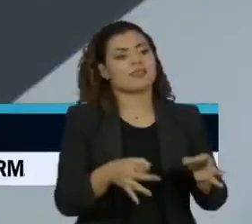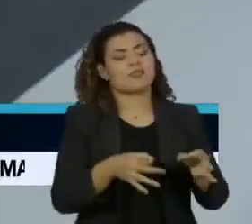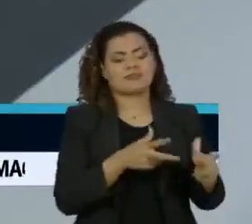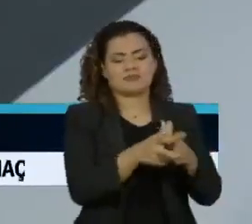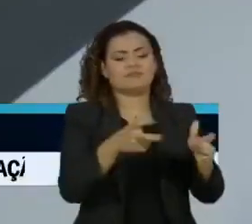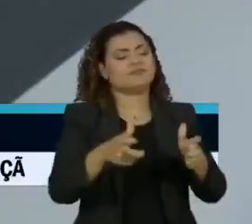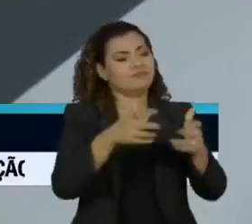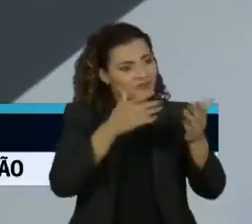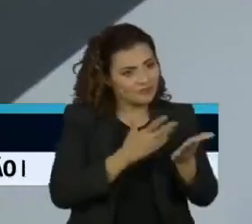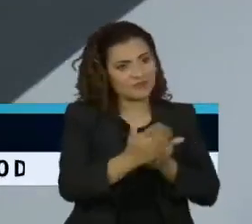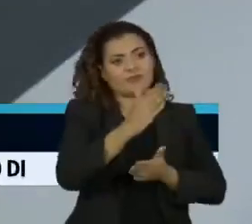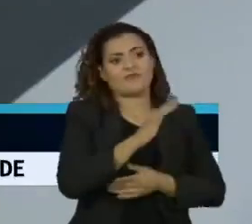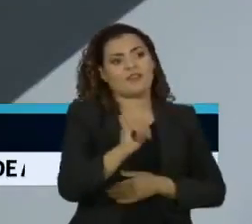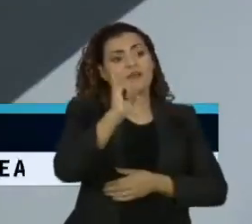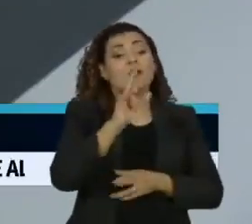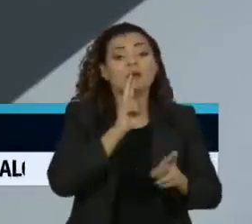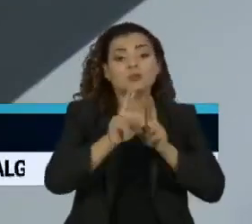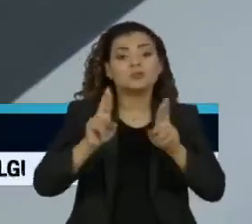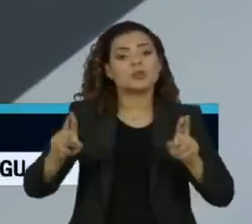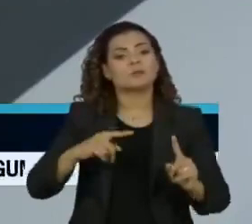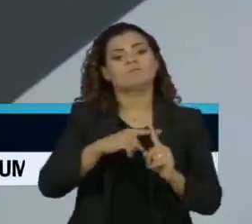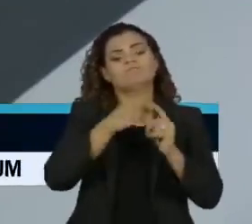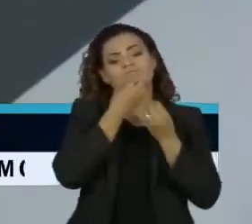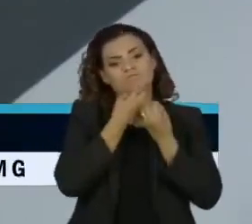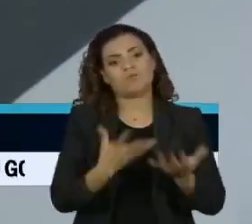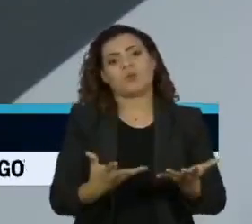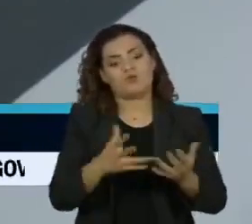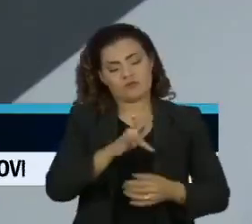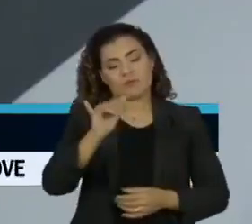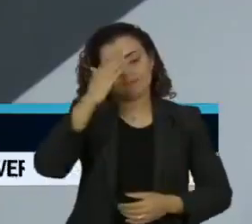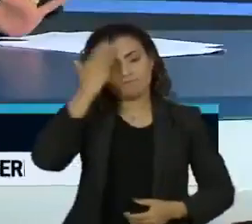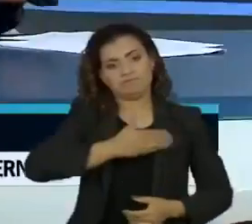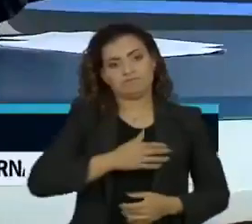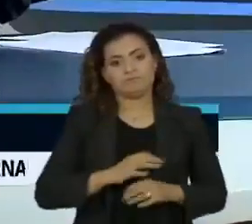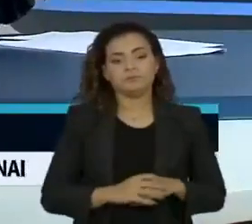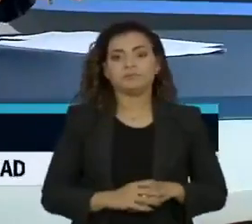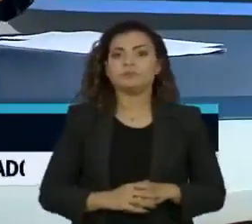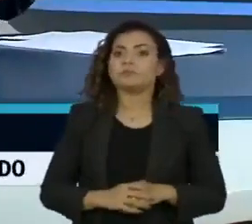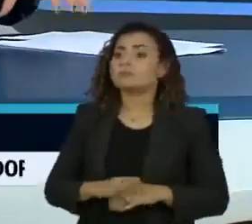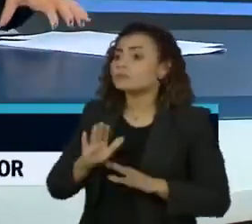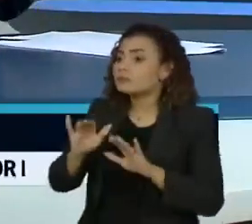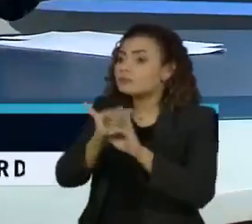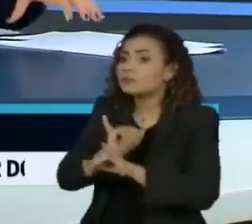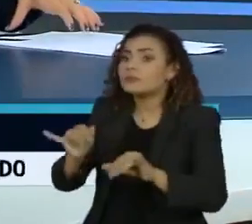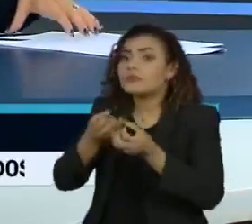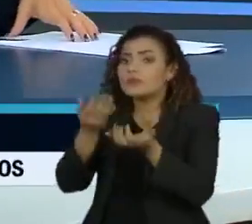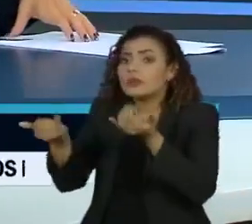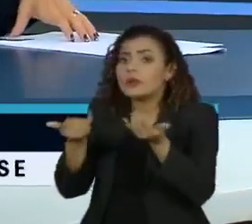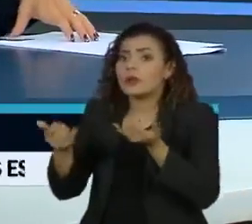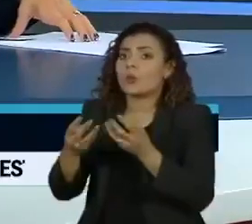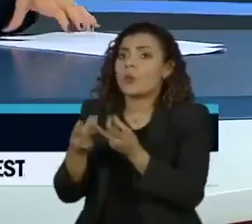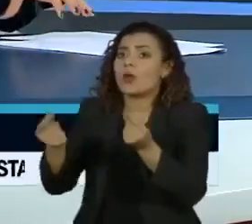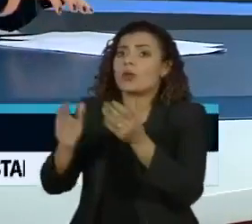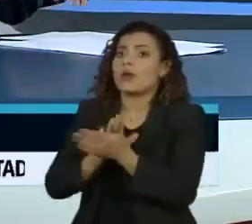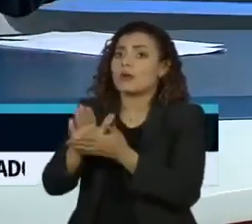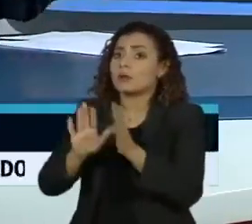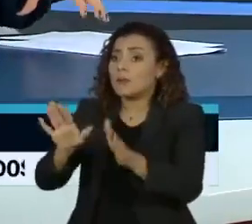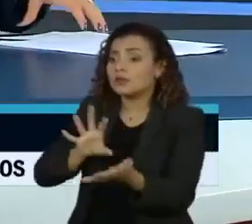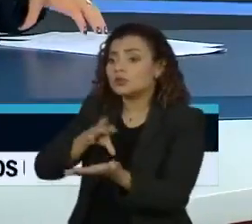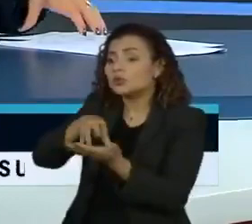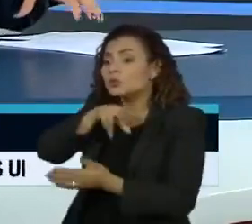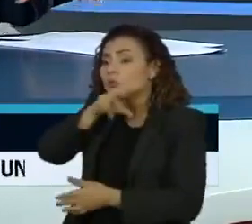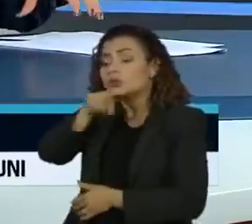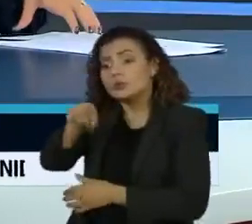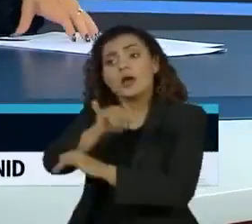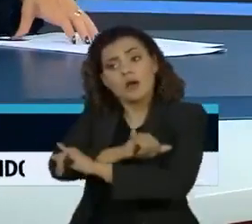disso, porque os resultados devem vir mais consistentes. Mas, doutor Carlos, mesmo sem divulgar a taxa de eficácia, o Instituto Butantan